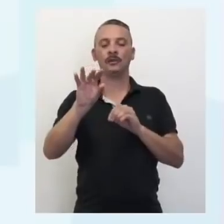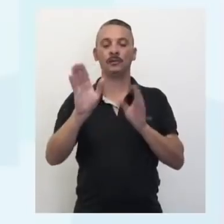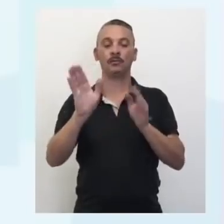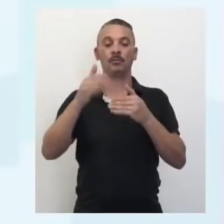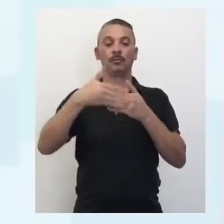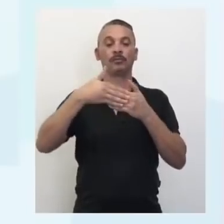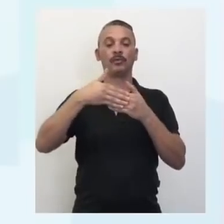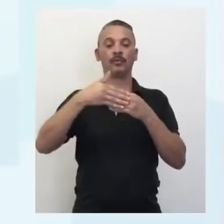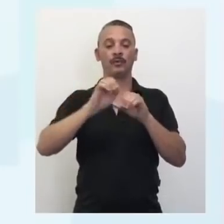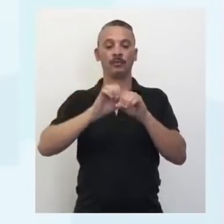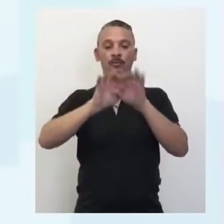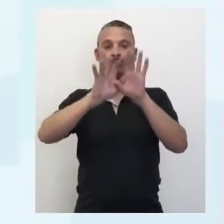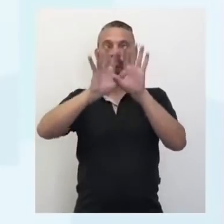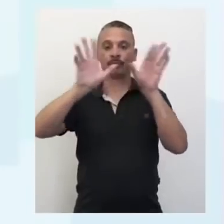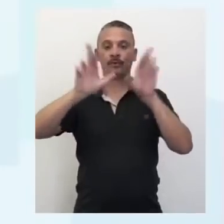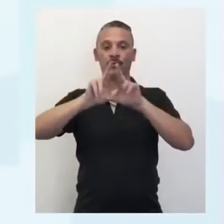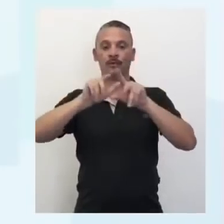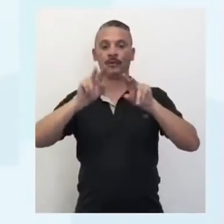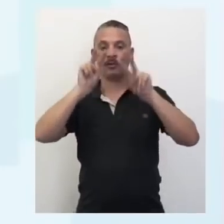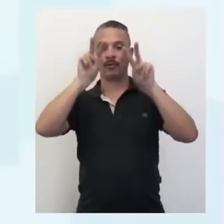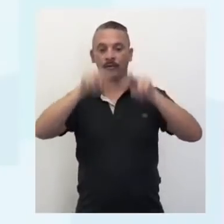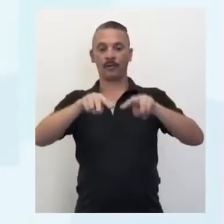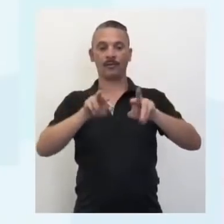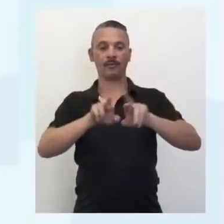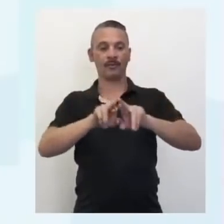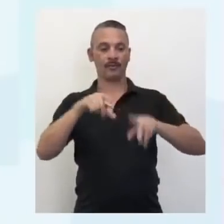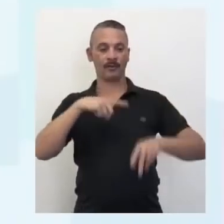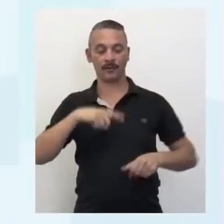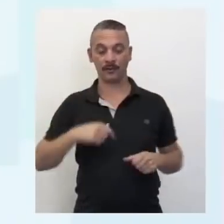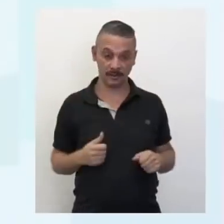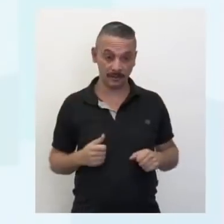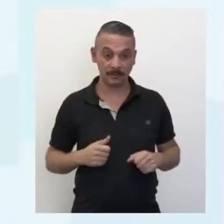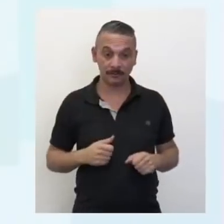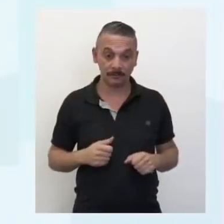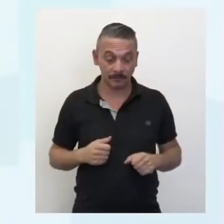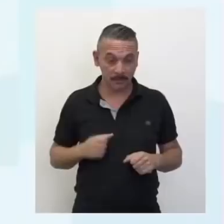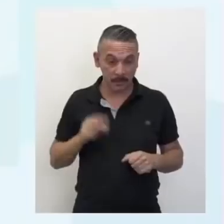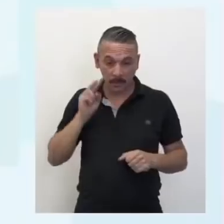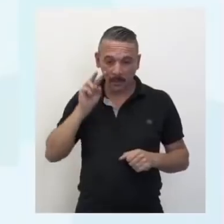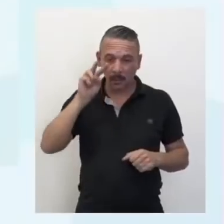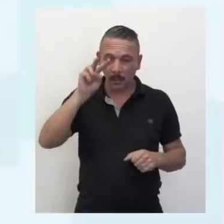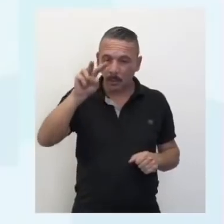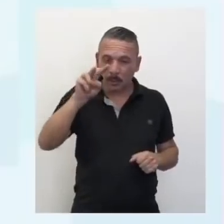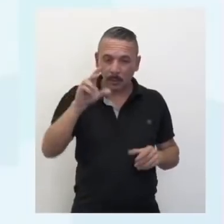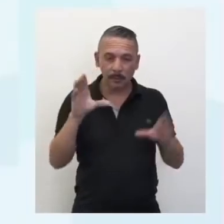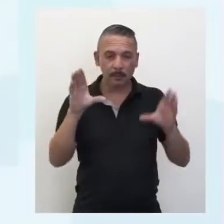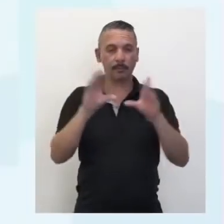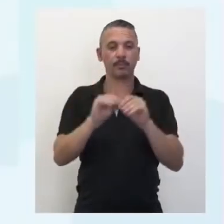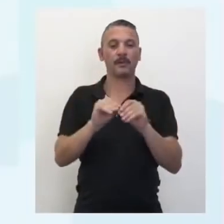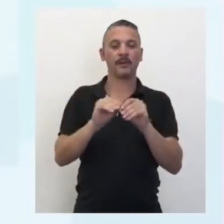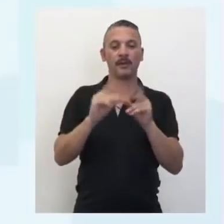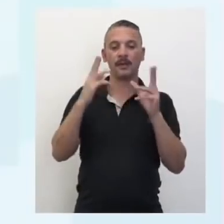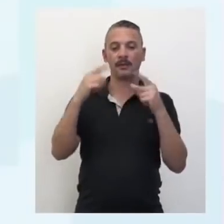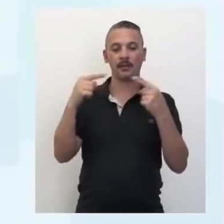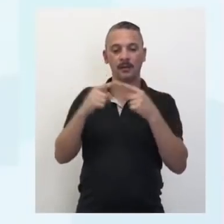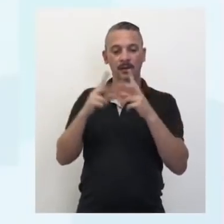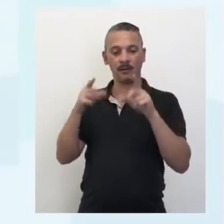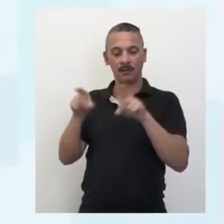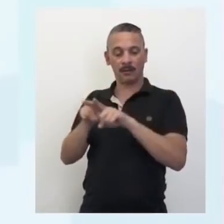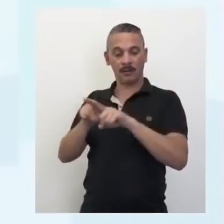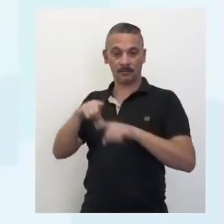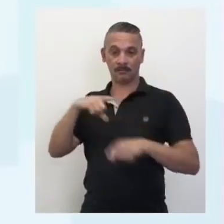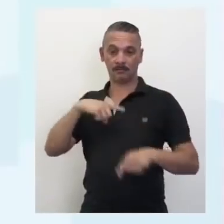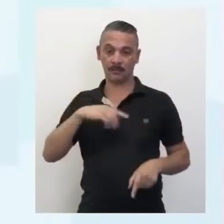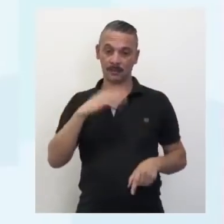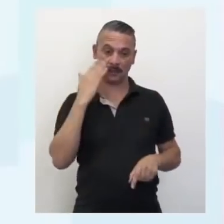você tem uma lente com um outro ponto focal, está vendo lá? Você corta ali, a hora que você fecha, a lente fica com um outro ponto